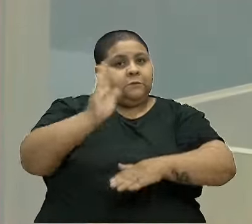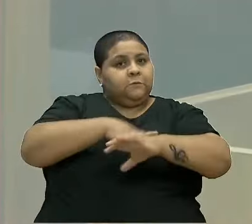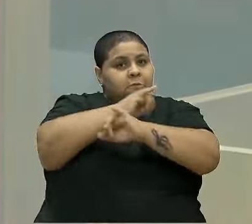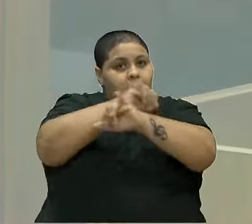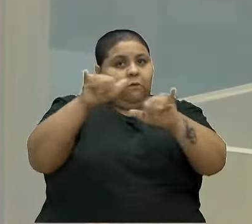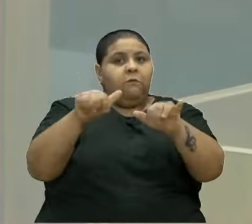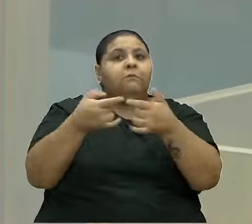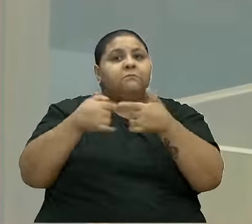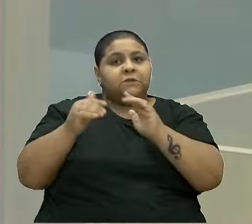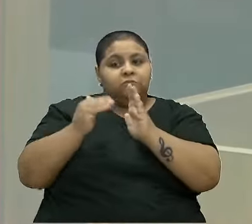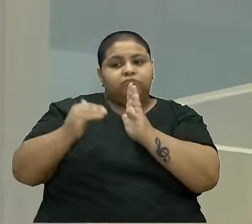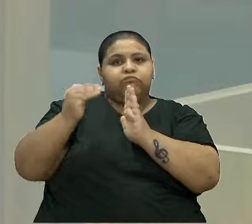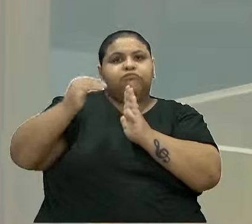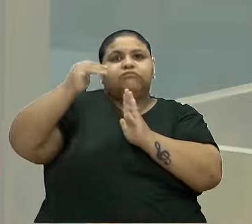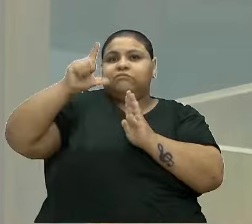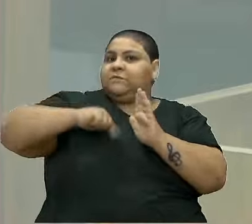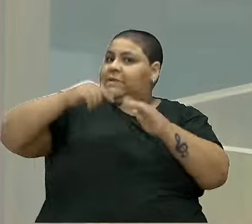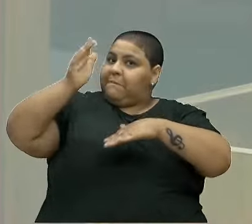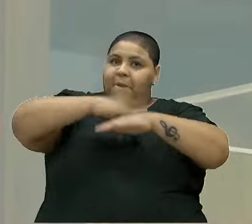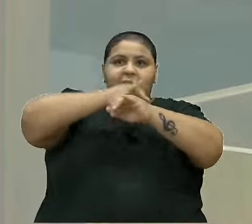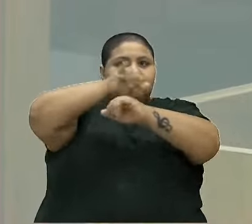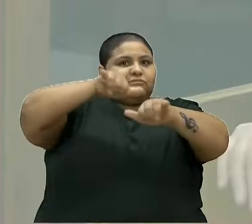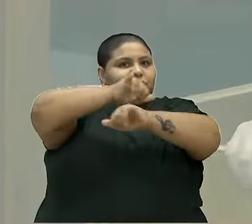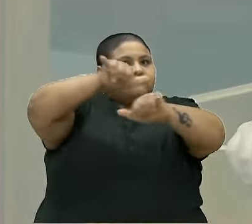Mas vai aumentar. Tem mais ainda.